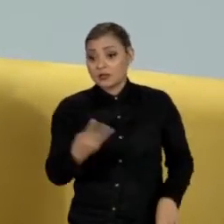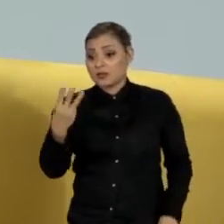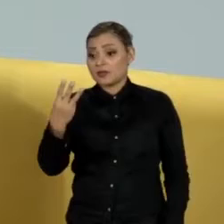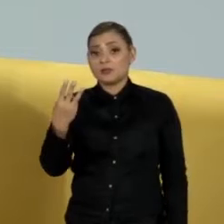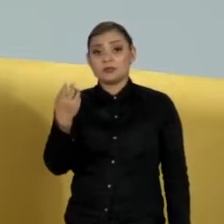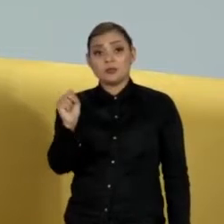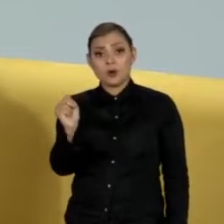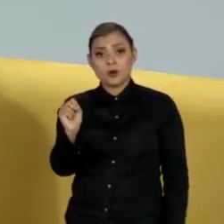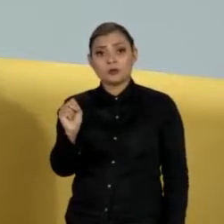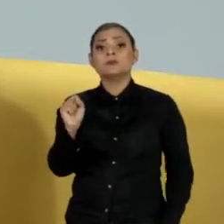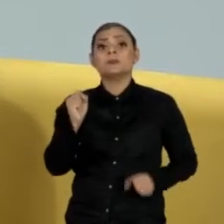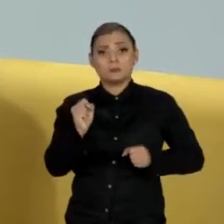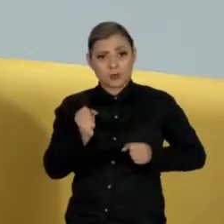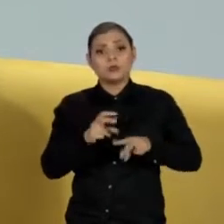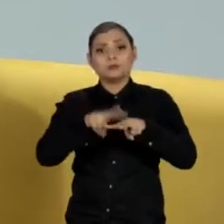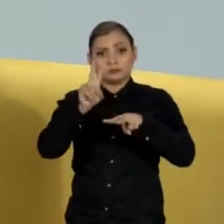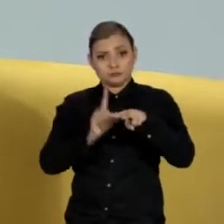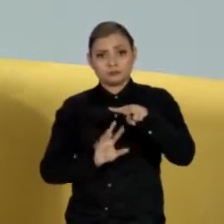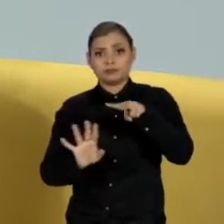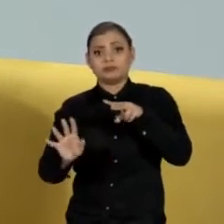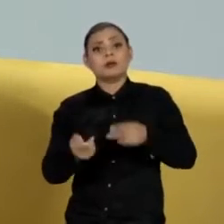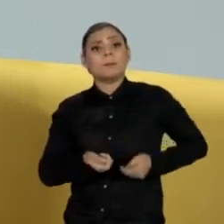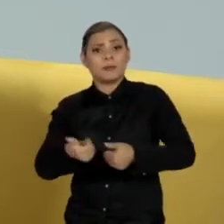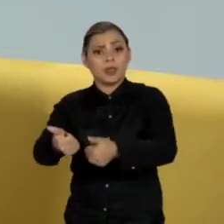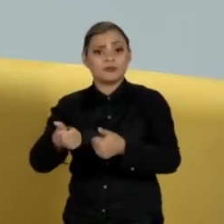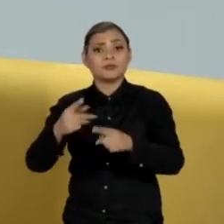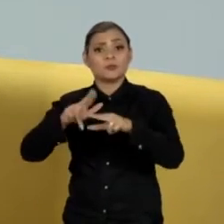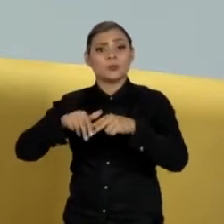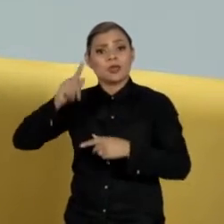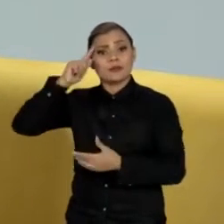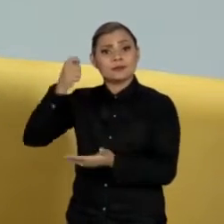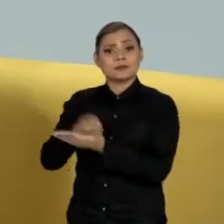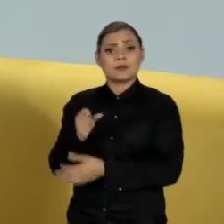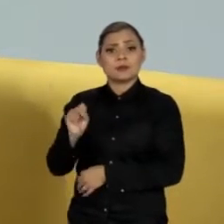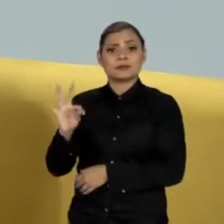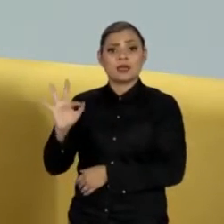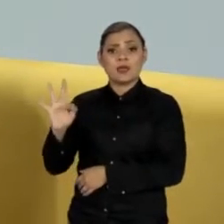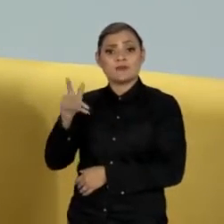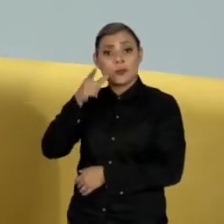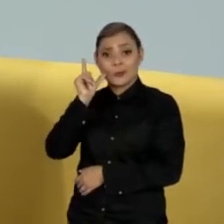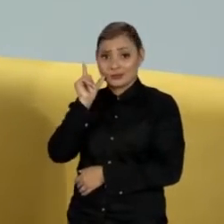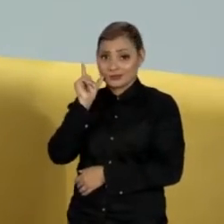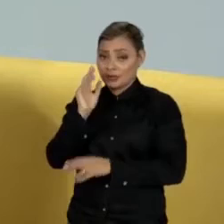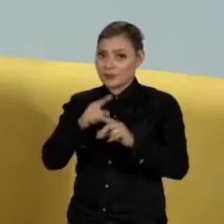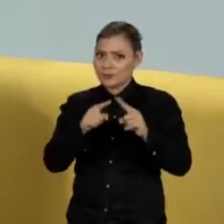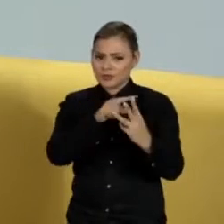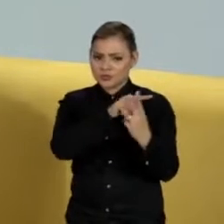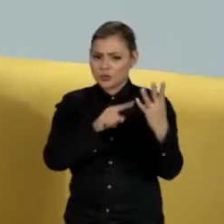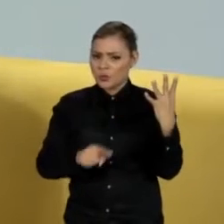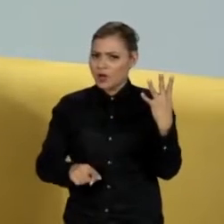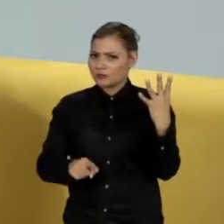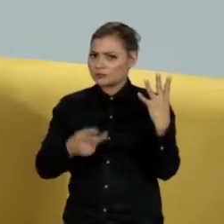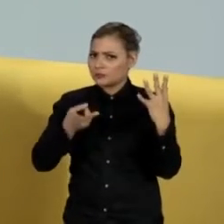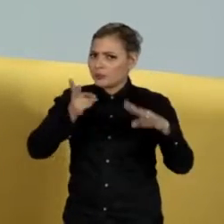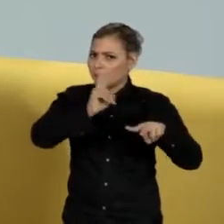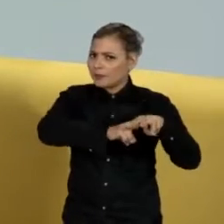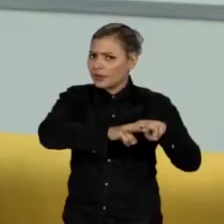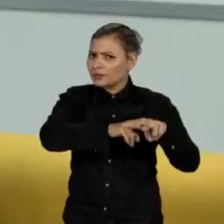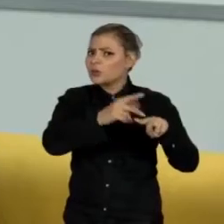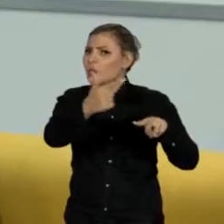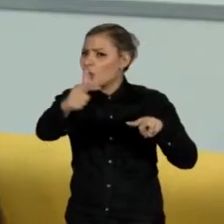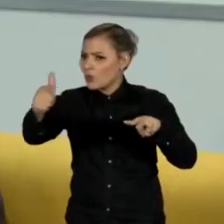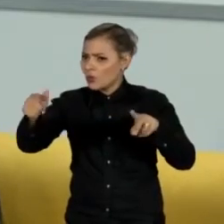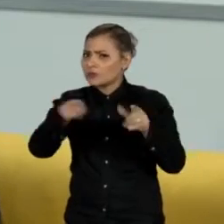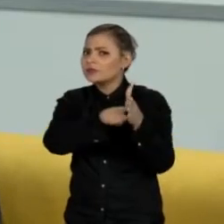podem ser soltos após a decisão do STF. Mas há quatro presos de outras operações também.